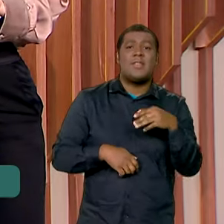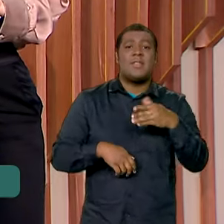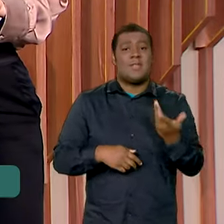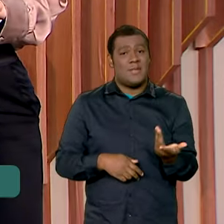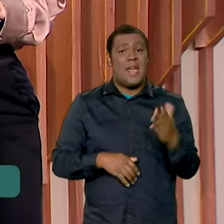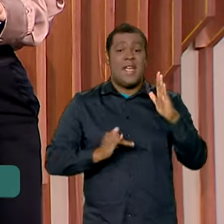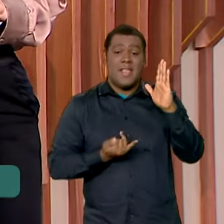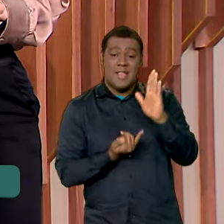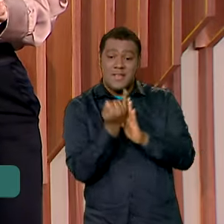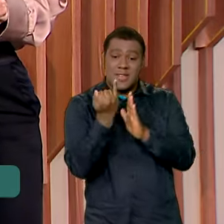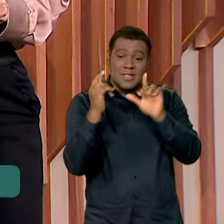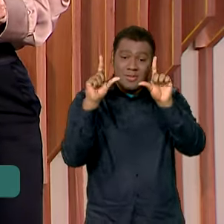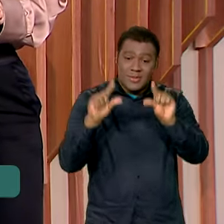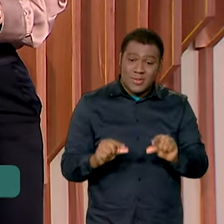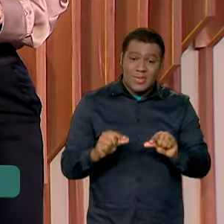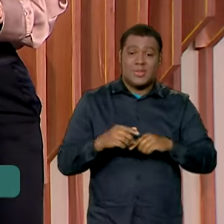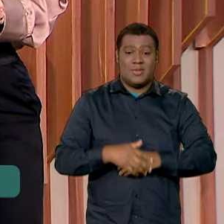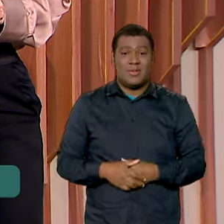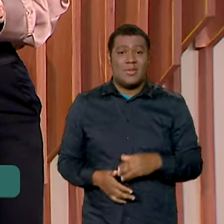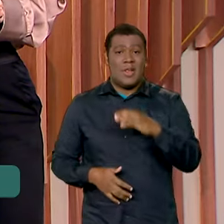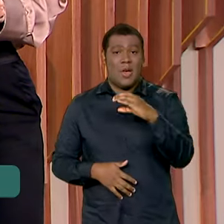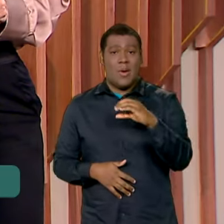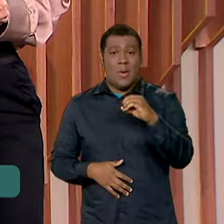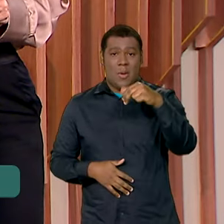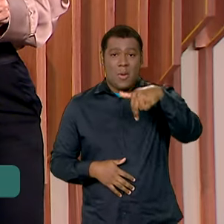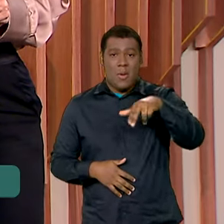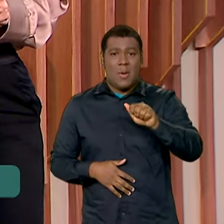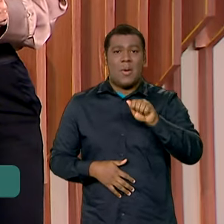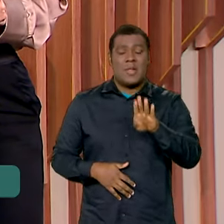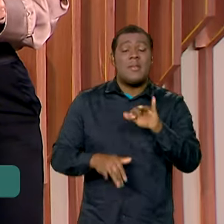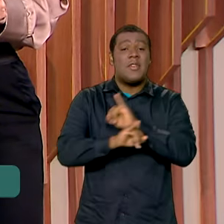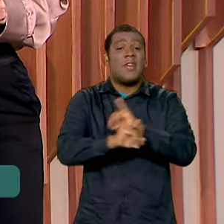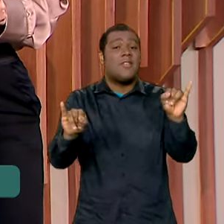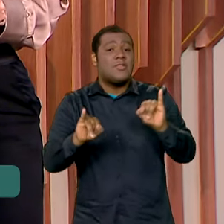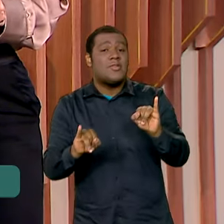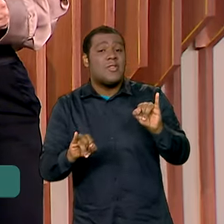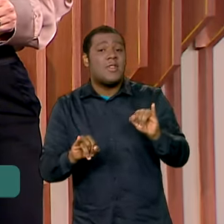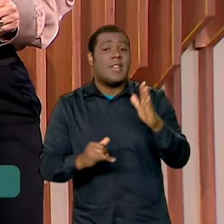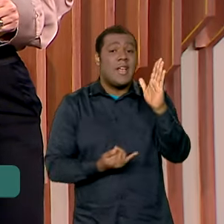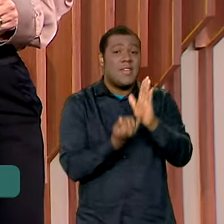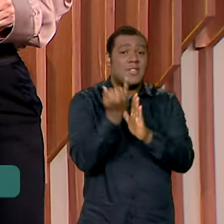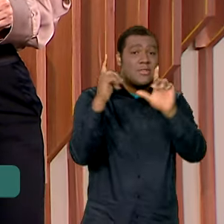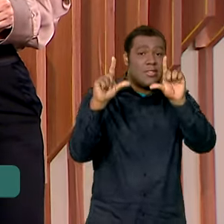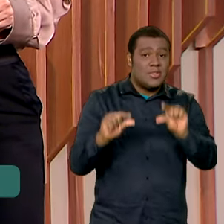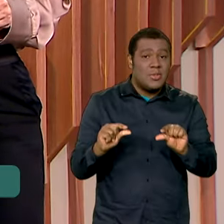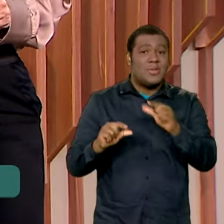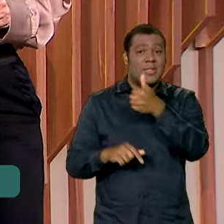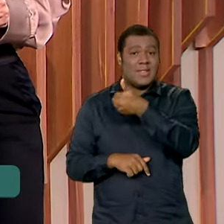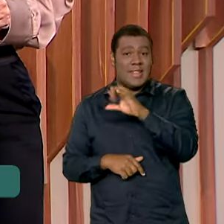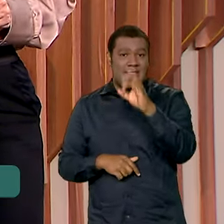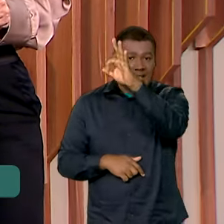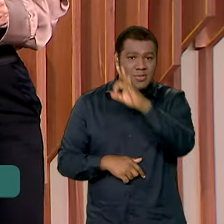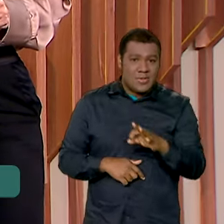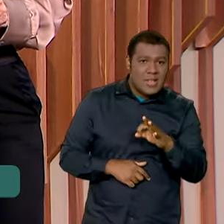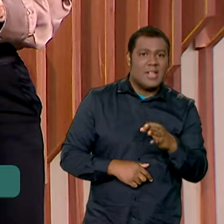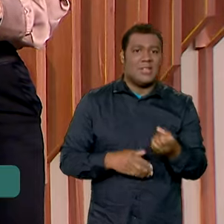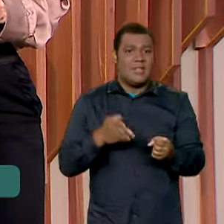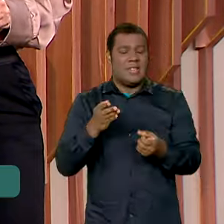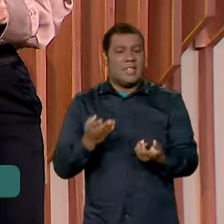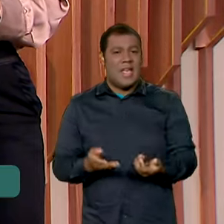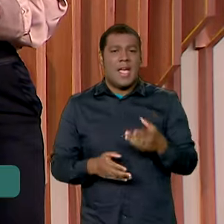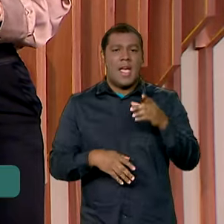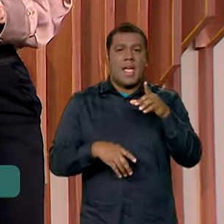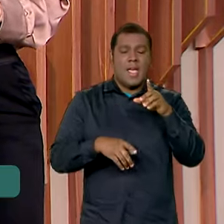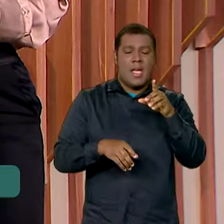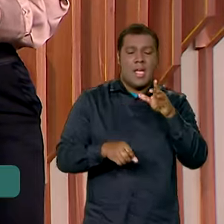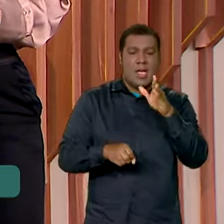Conab, a queda foi superior a 10% em relação aos preços de abril. Cebola, alface e tomate também